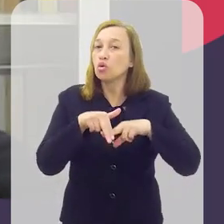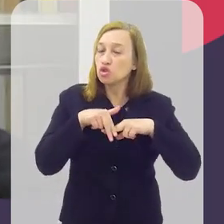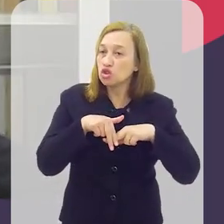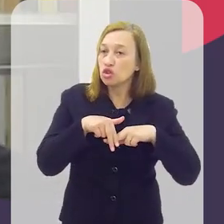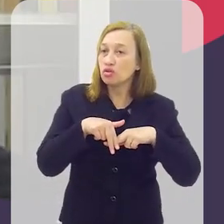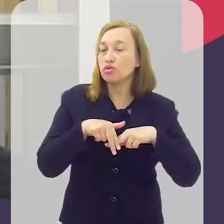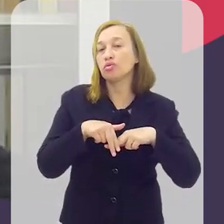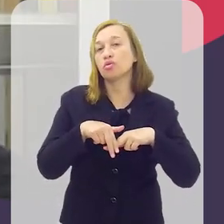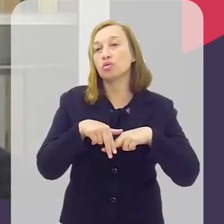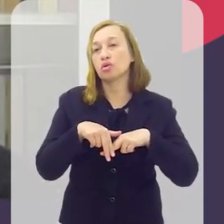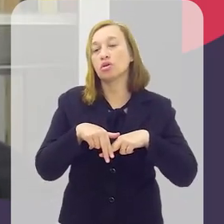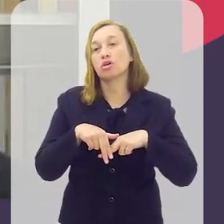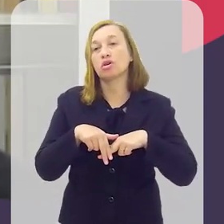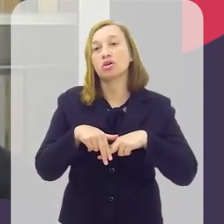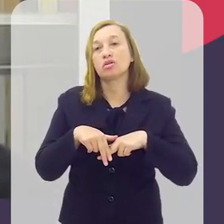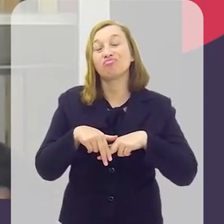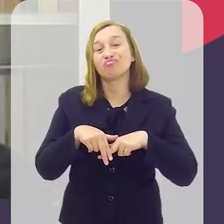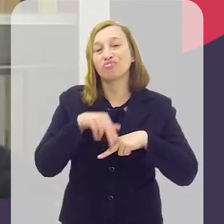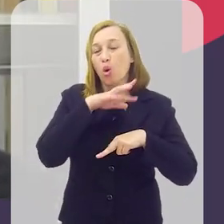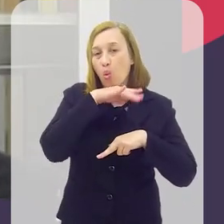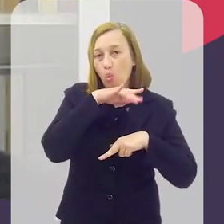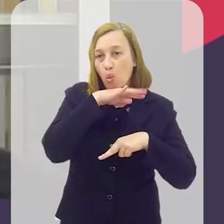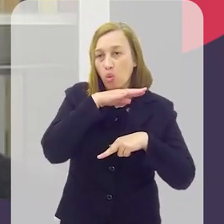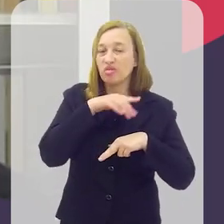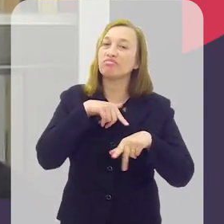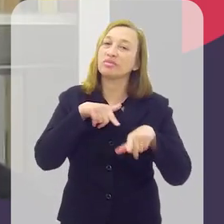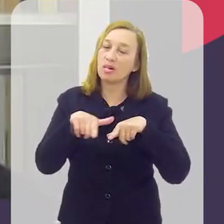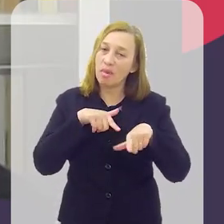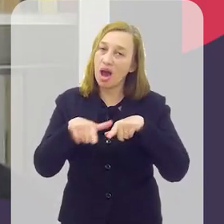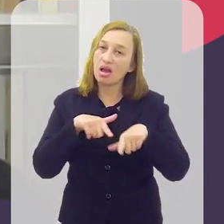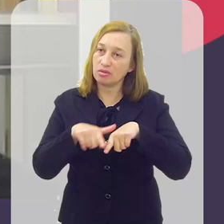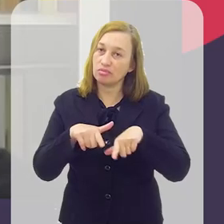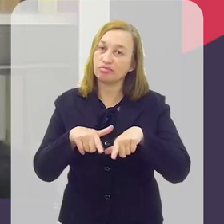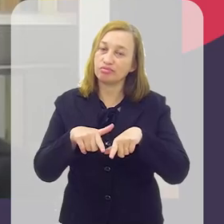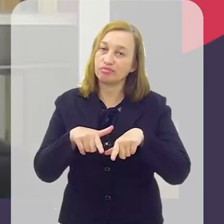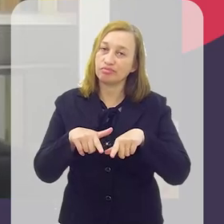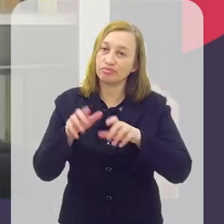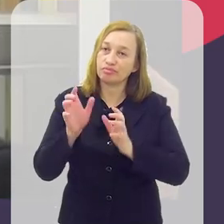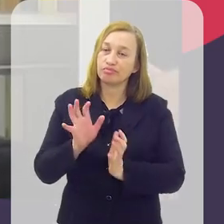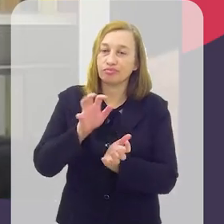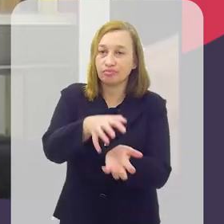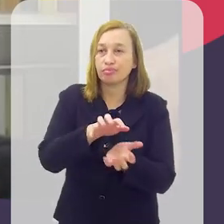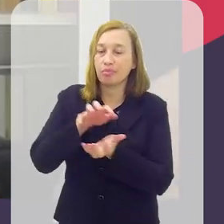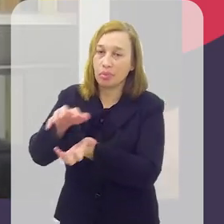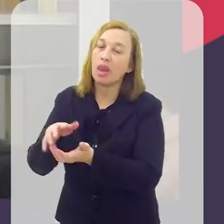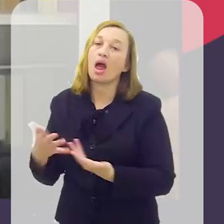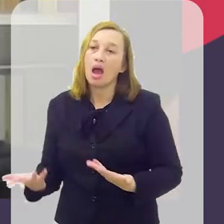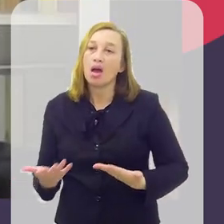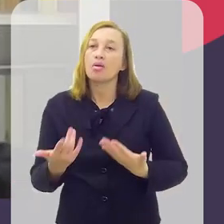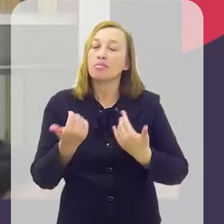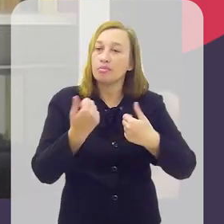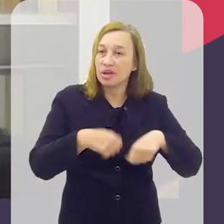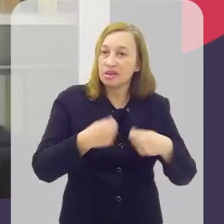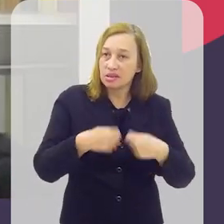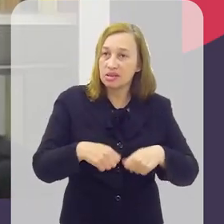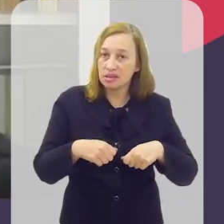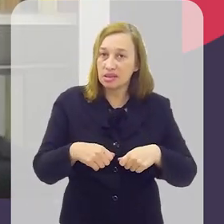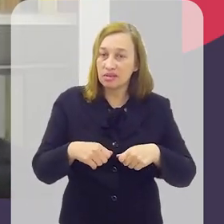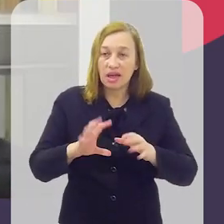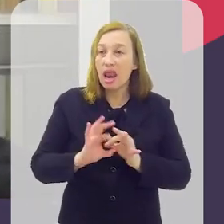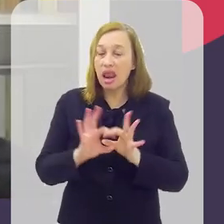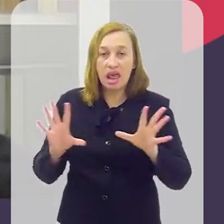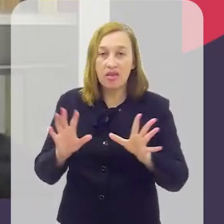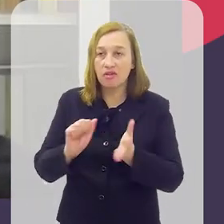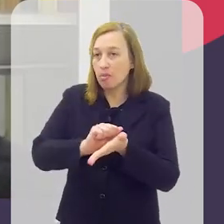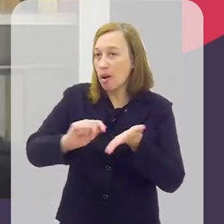causa dessas condições em que a maior parte dos trabalhadores está sujeito, Precisa trabalhar uma jornada, ficar disponível